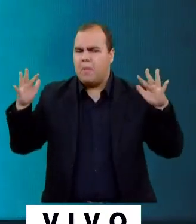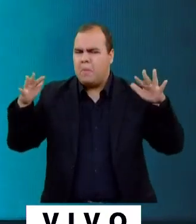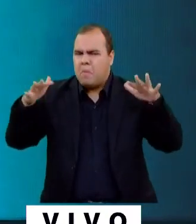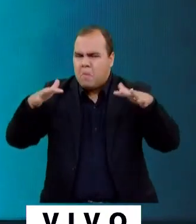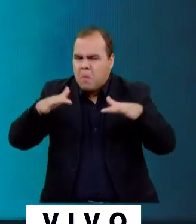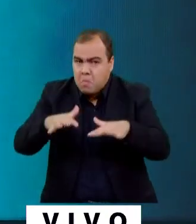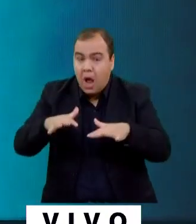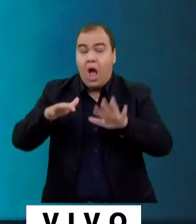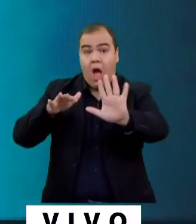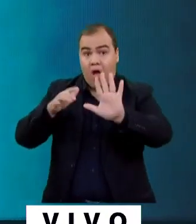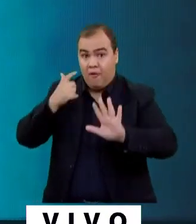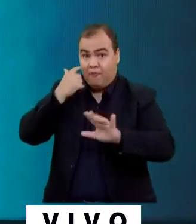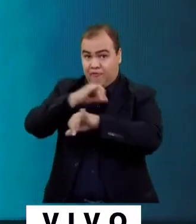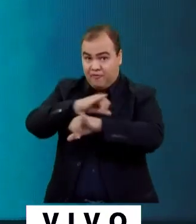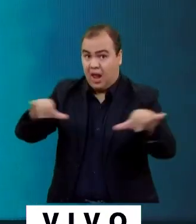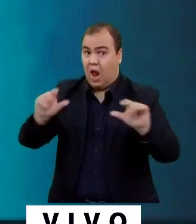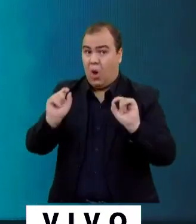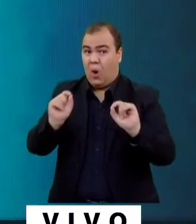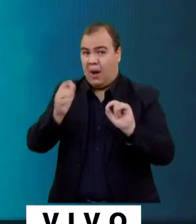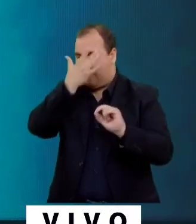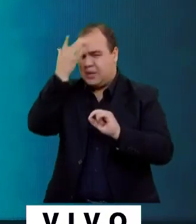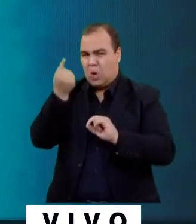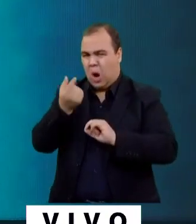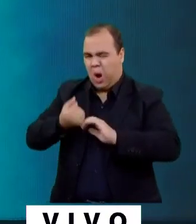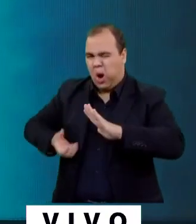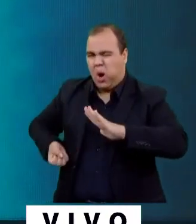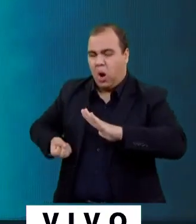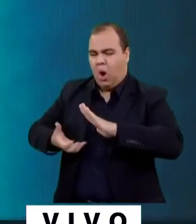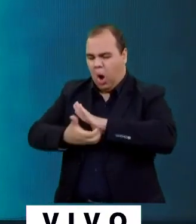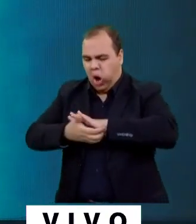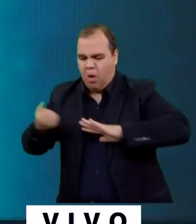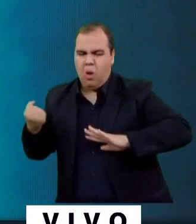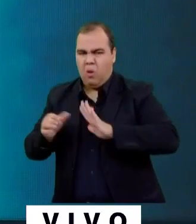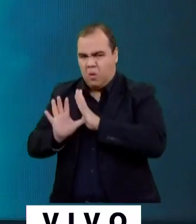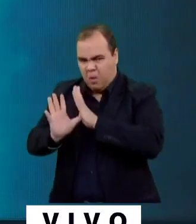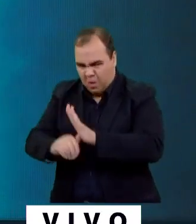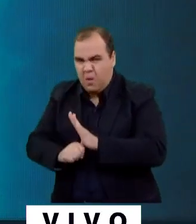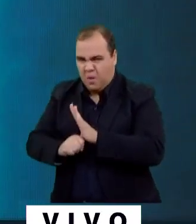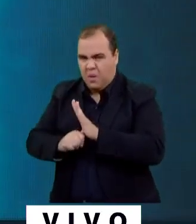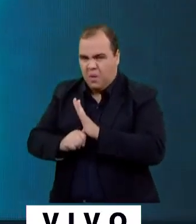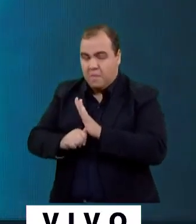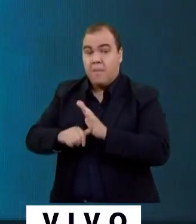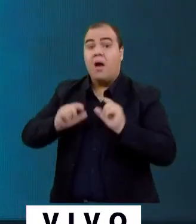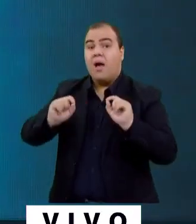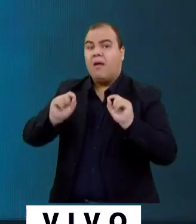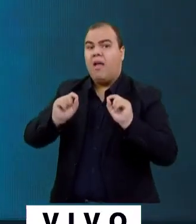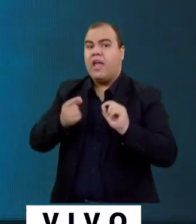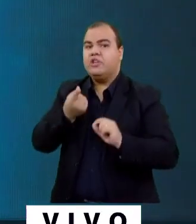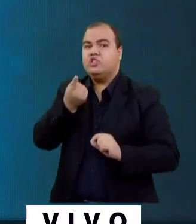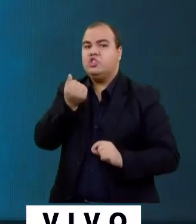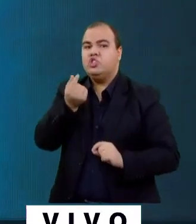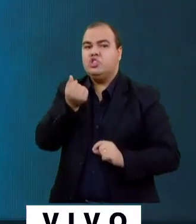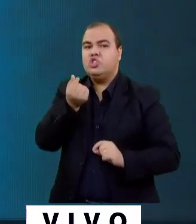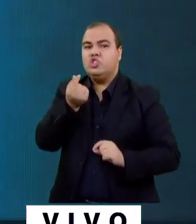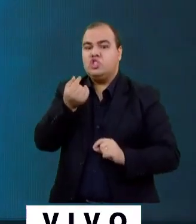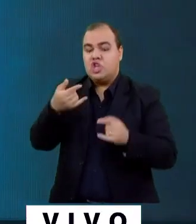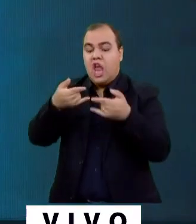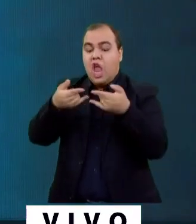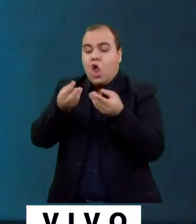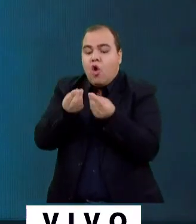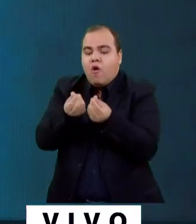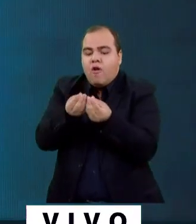contexto e dizer que estelionatário é quem pratica, é o ato que pratica, quem usa dinheiro vivo para não deixar